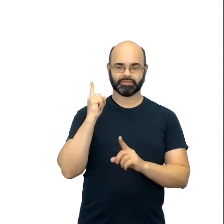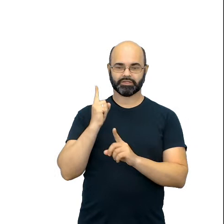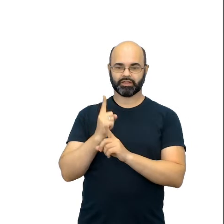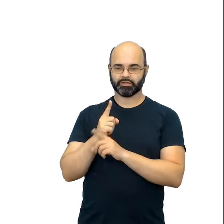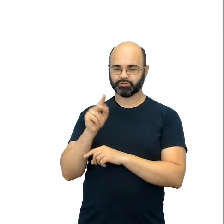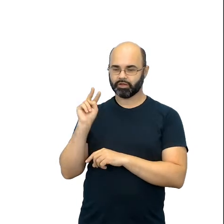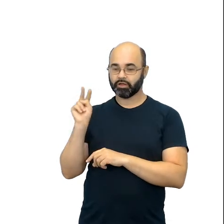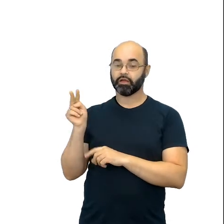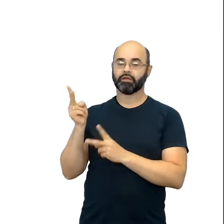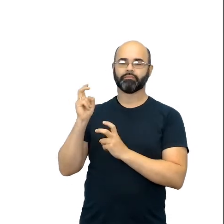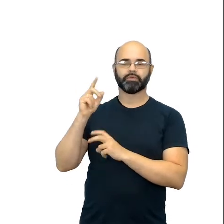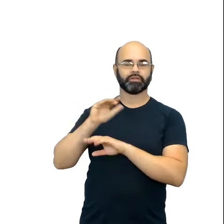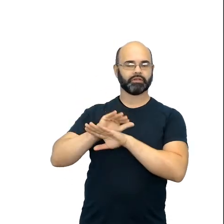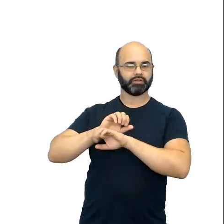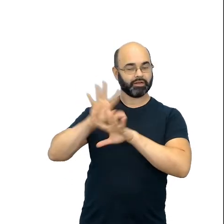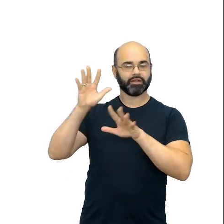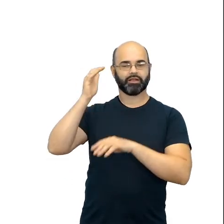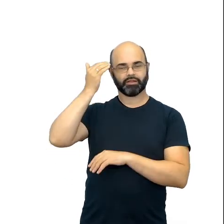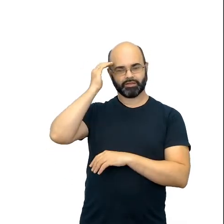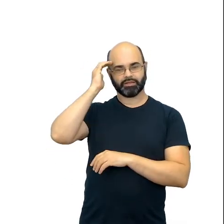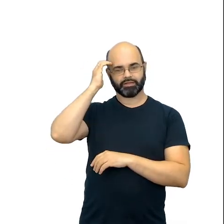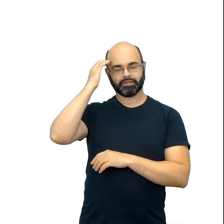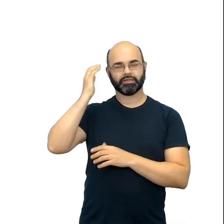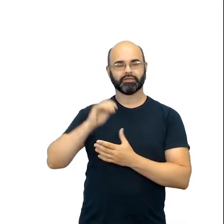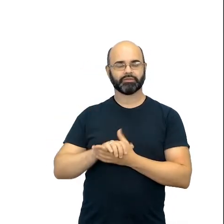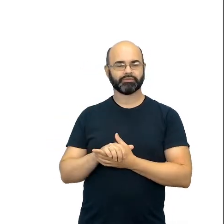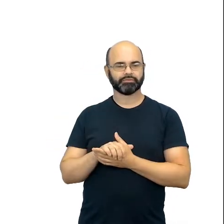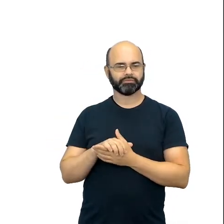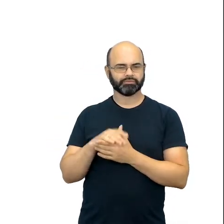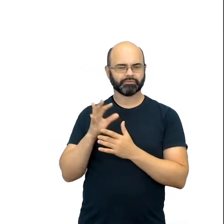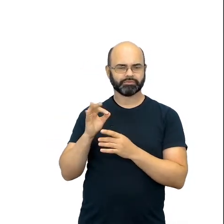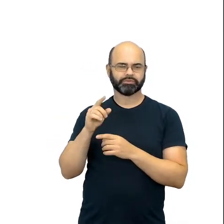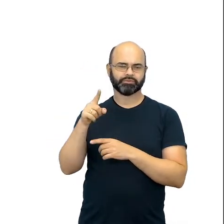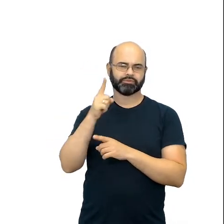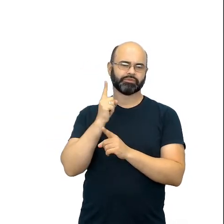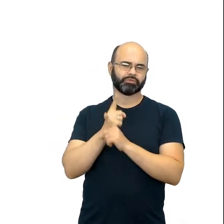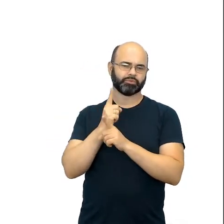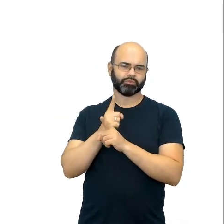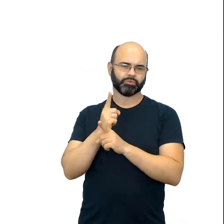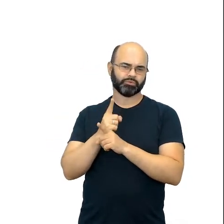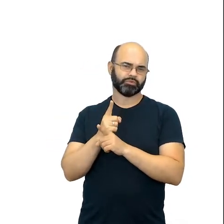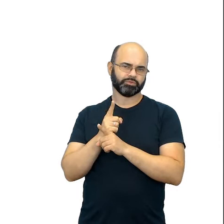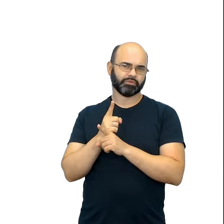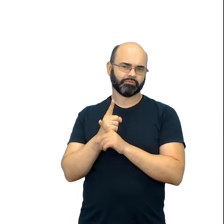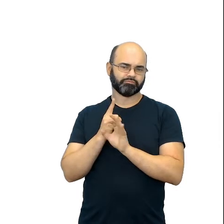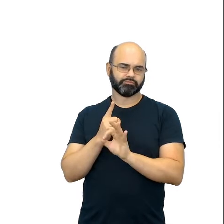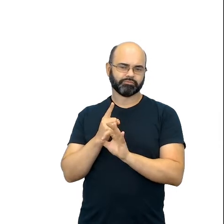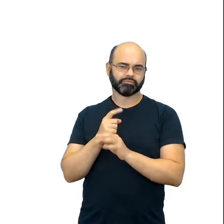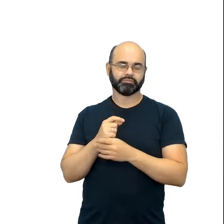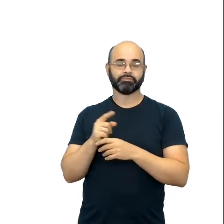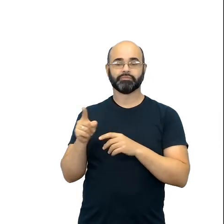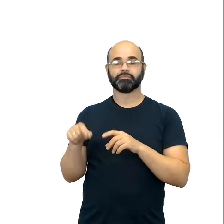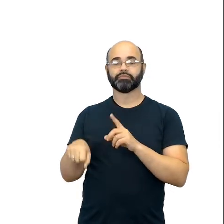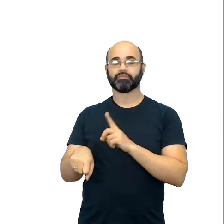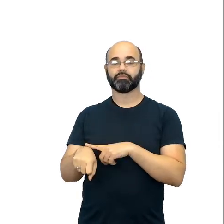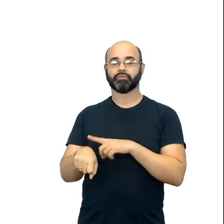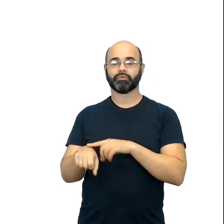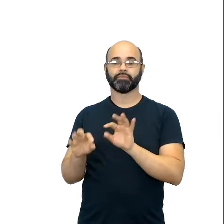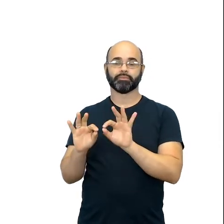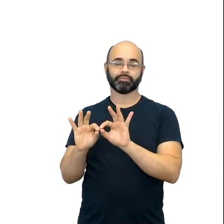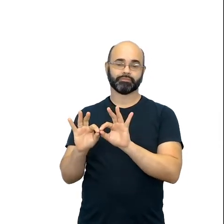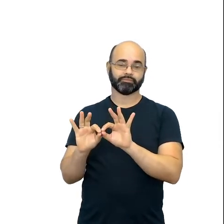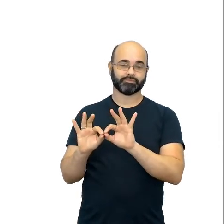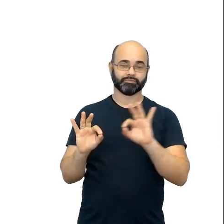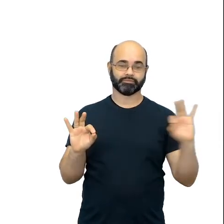esse slide para meio de localização mesmo de vocês. Na linha do tempo, gente consegue ver